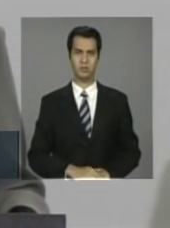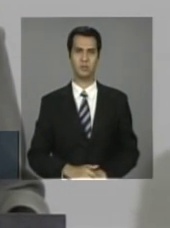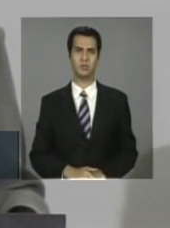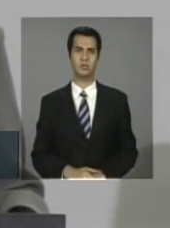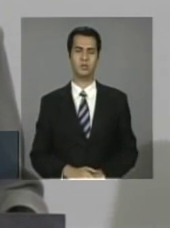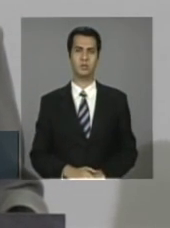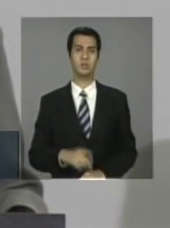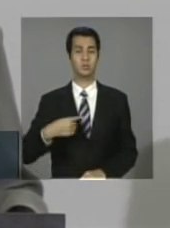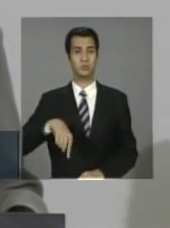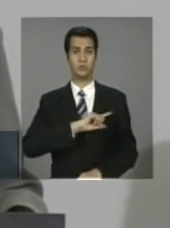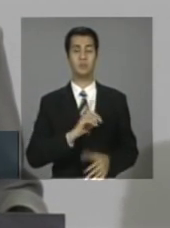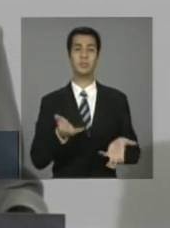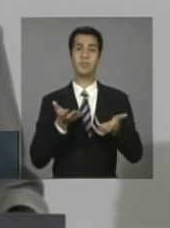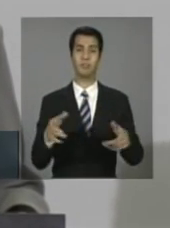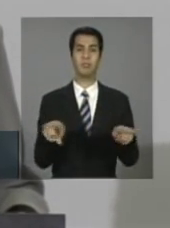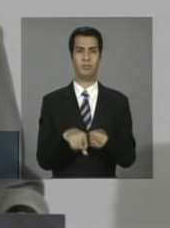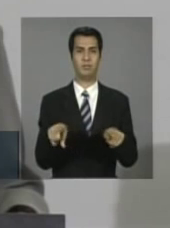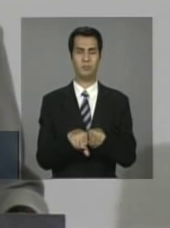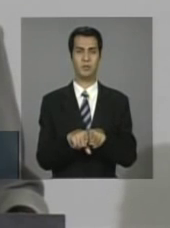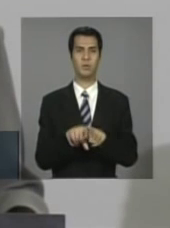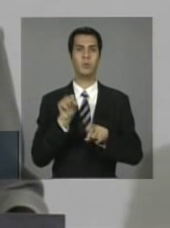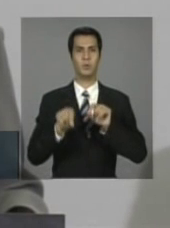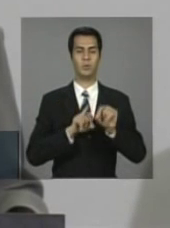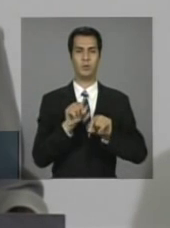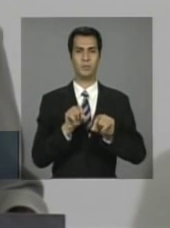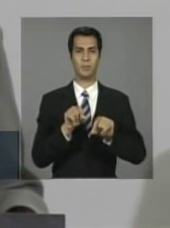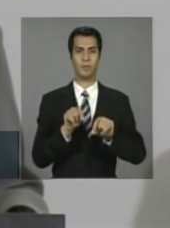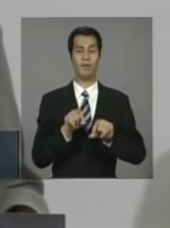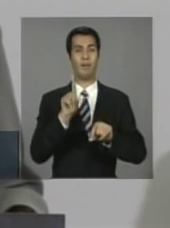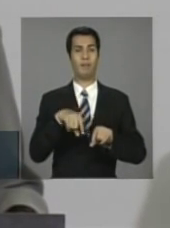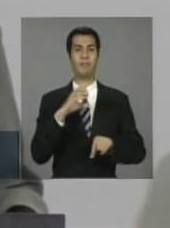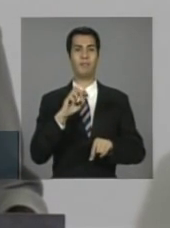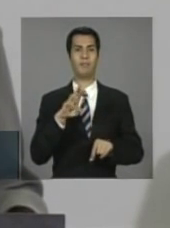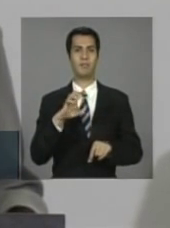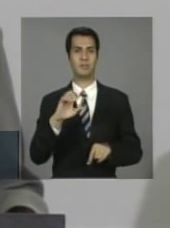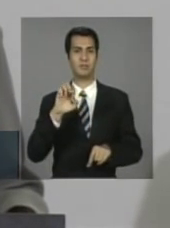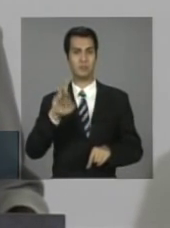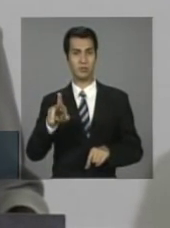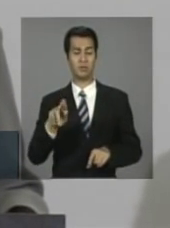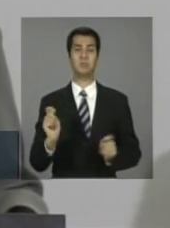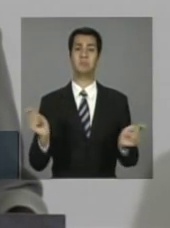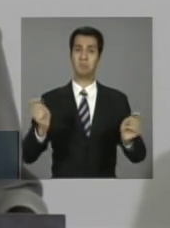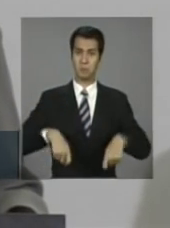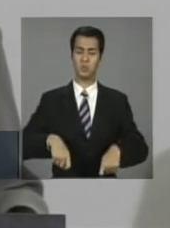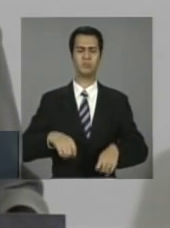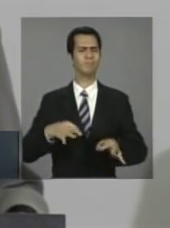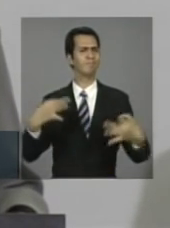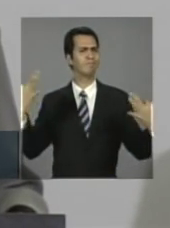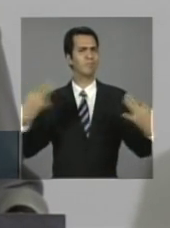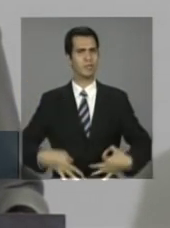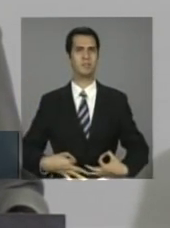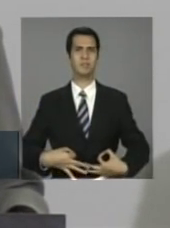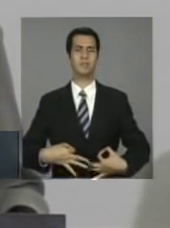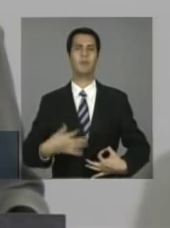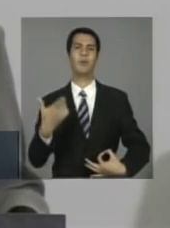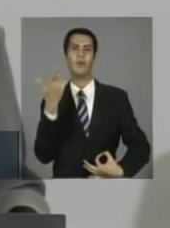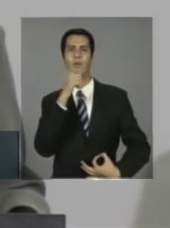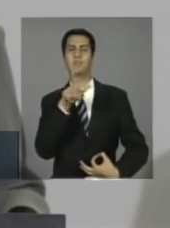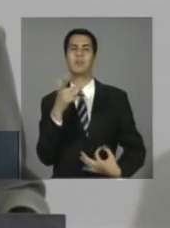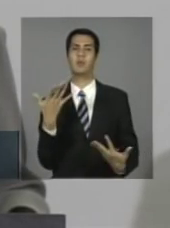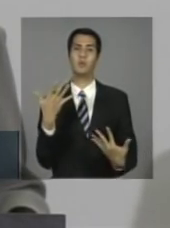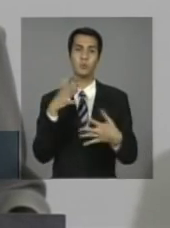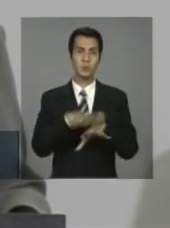Queremos também que o Crescer seja um dos instrumentos decisivos para a inclusão